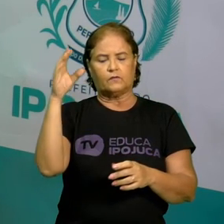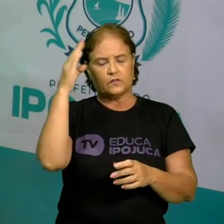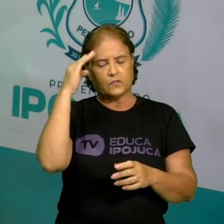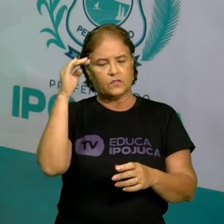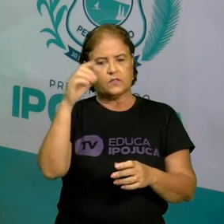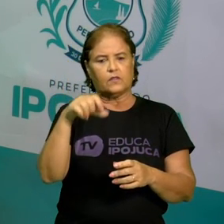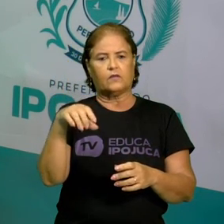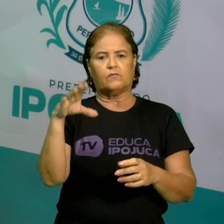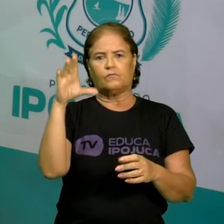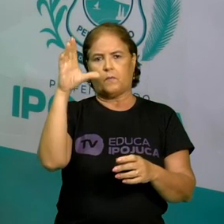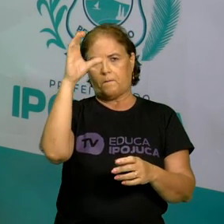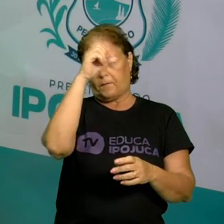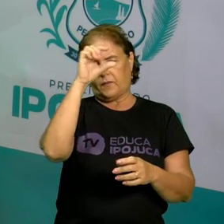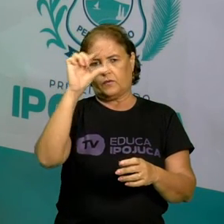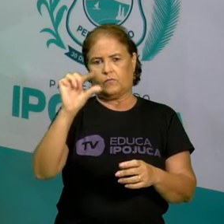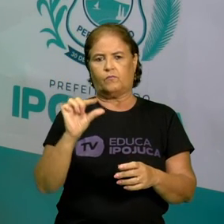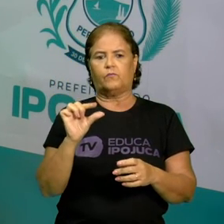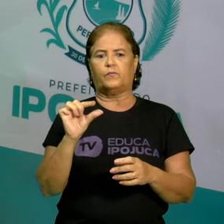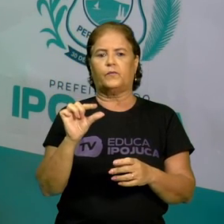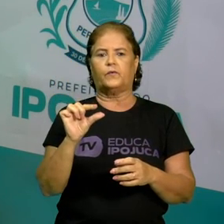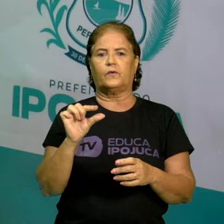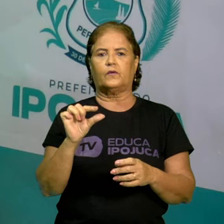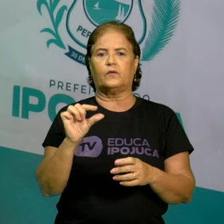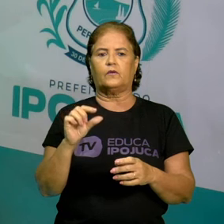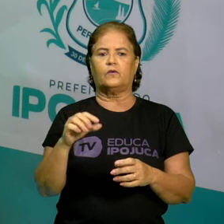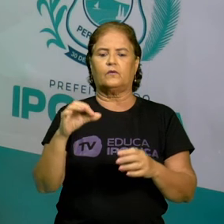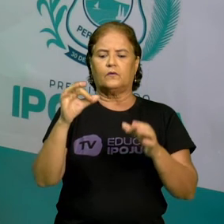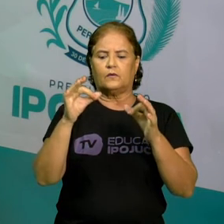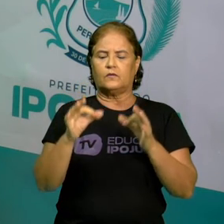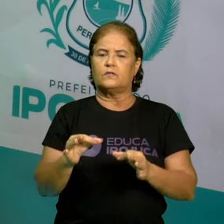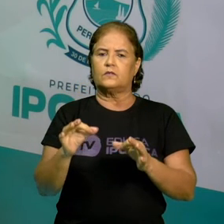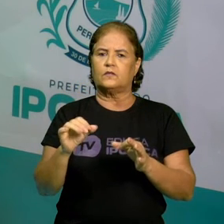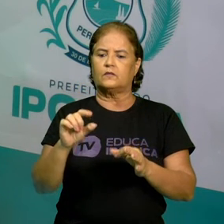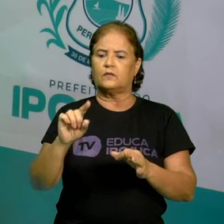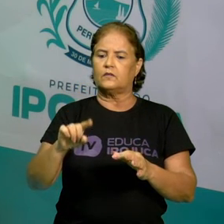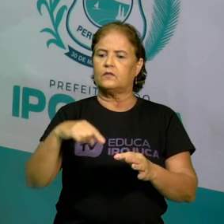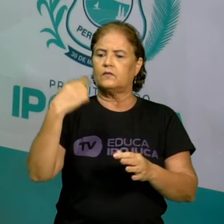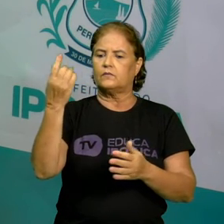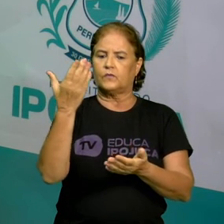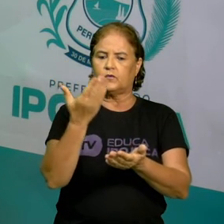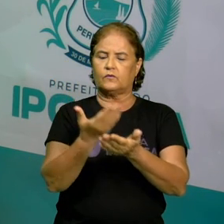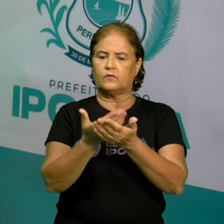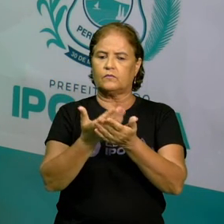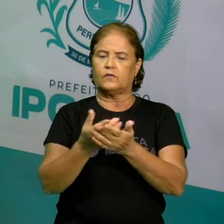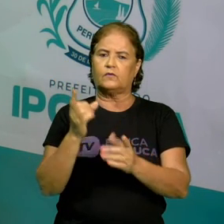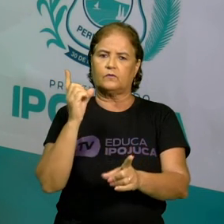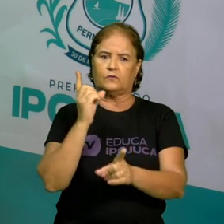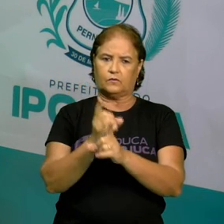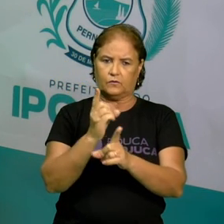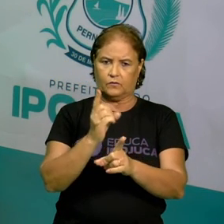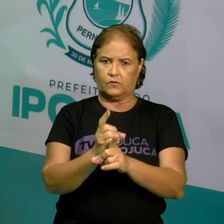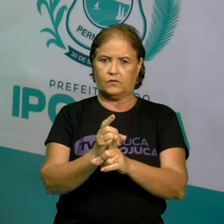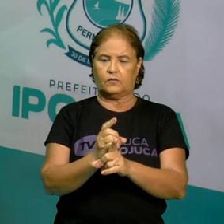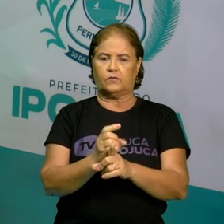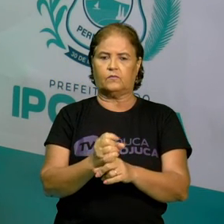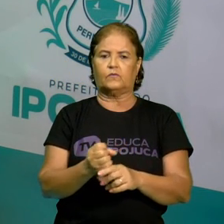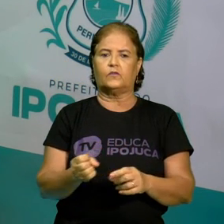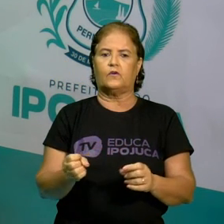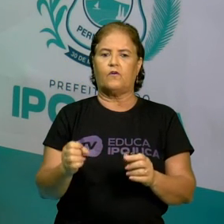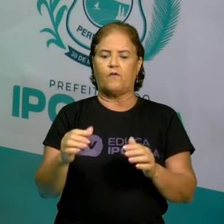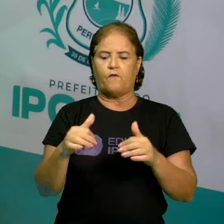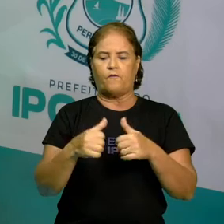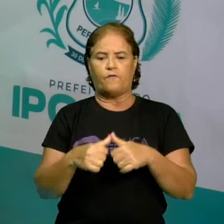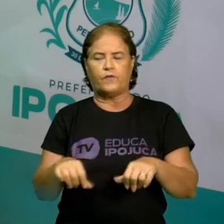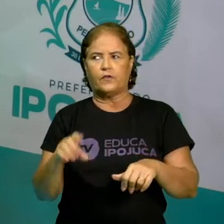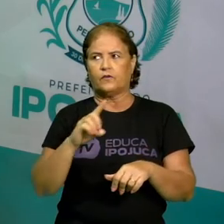aprendido um pouco desse assunto. E, com certeza, vamos nos ver na próxima aula com um assunto novo. Fique com Deus,